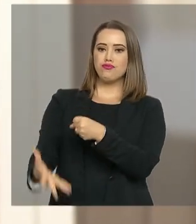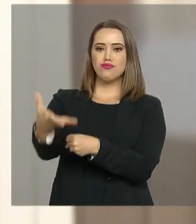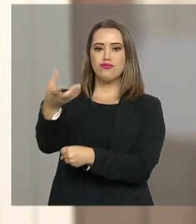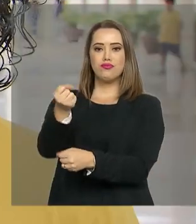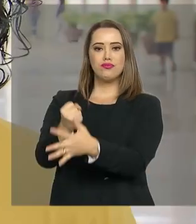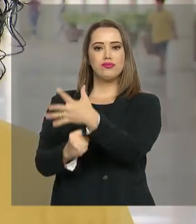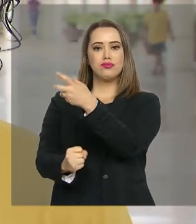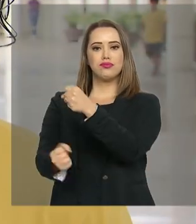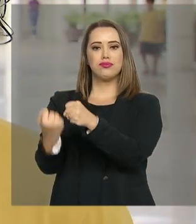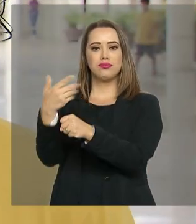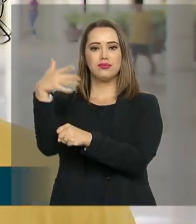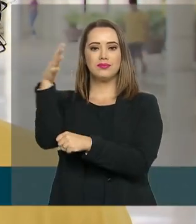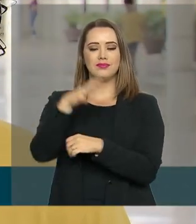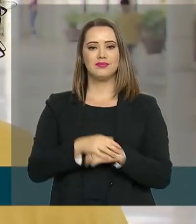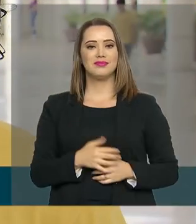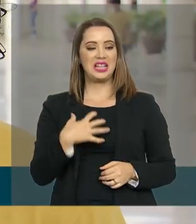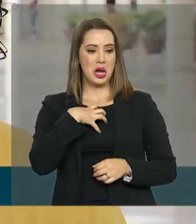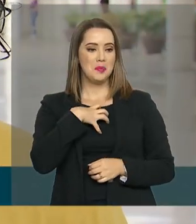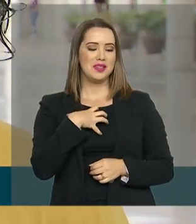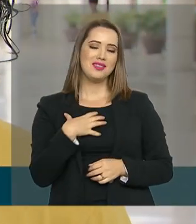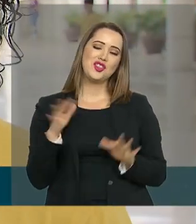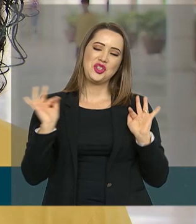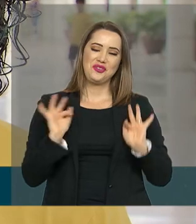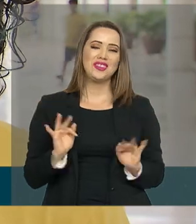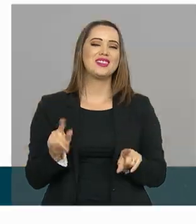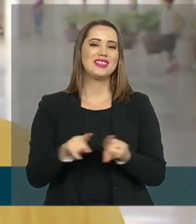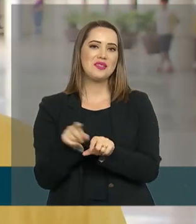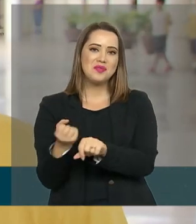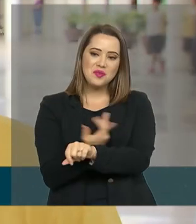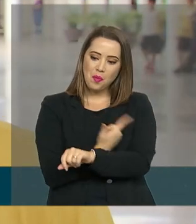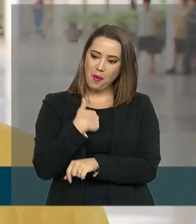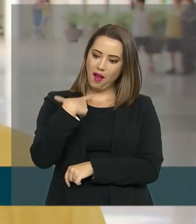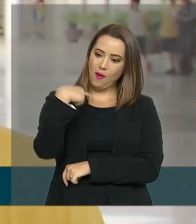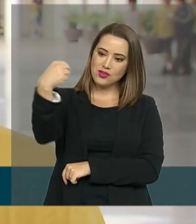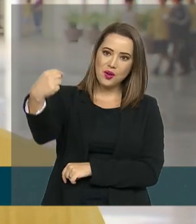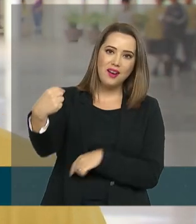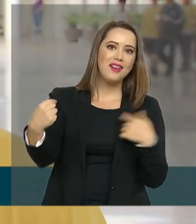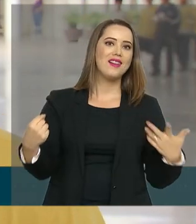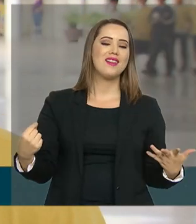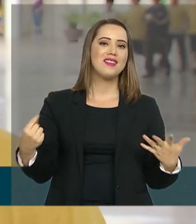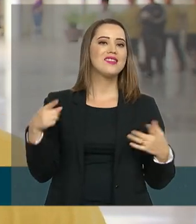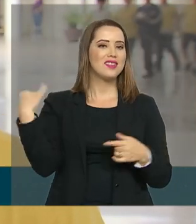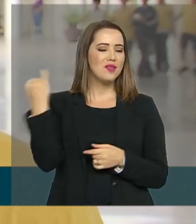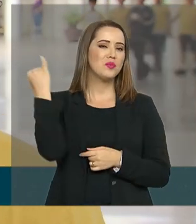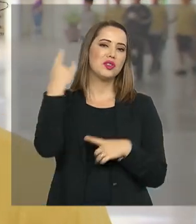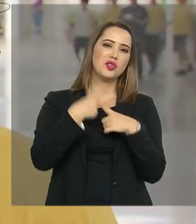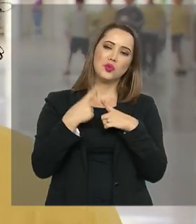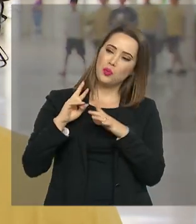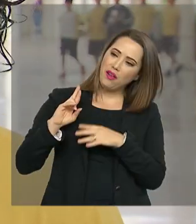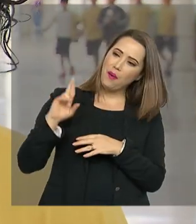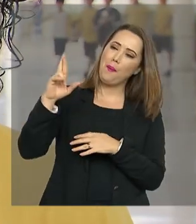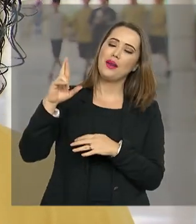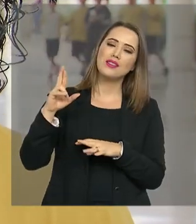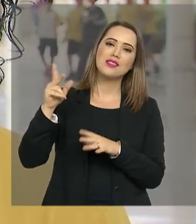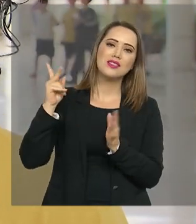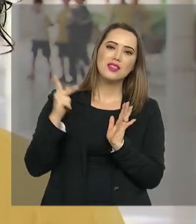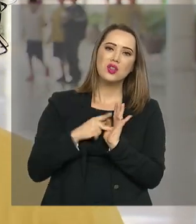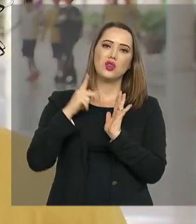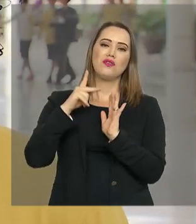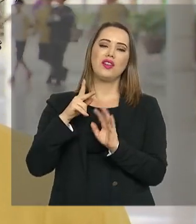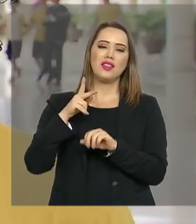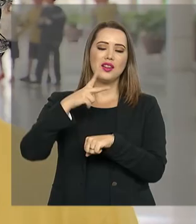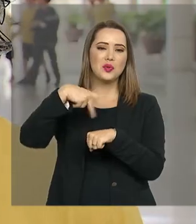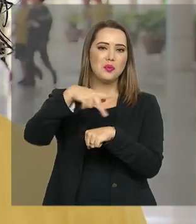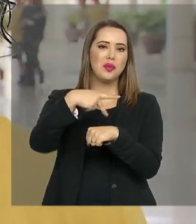símbolo nacional. Eu fiquei feliz e emocionada de ser escolhida. Eu acho ela importante porque ela representa mesmo, ela faz